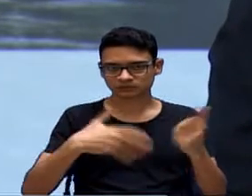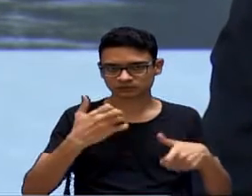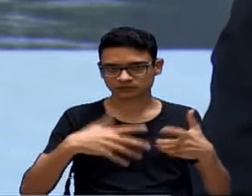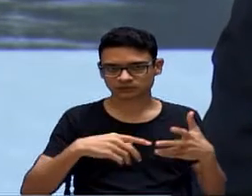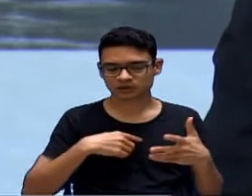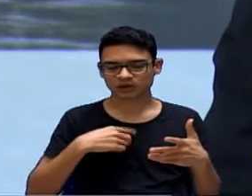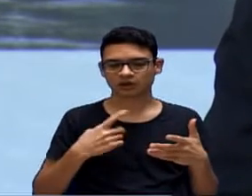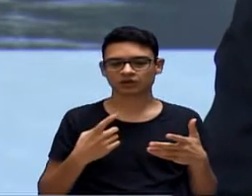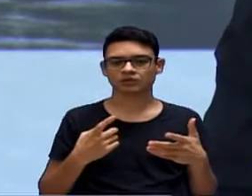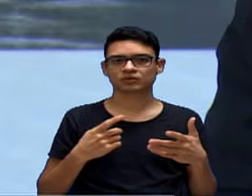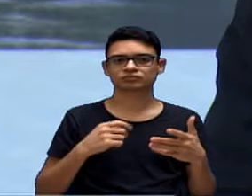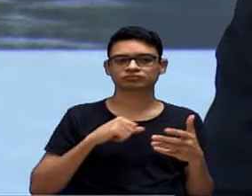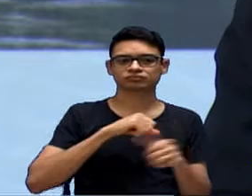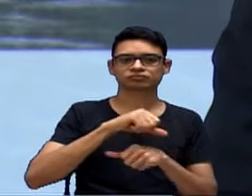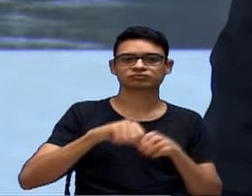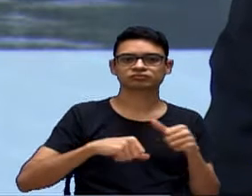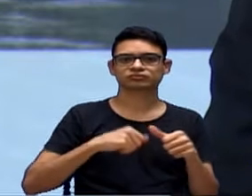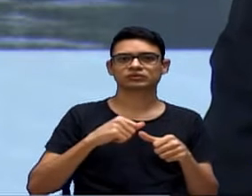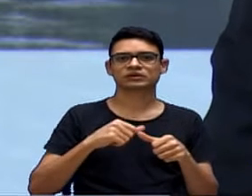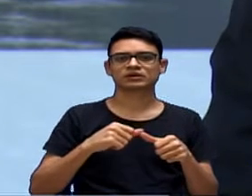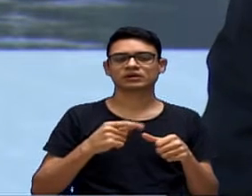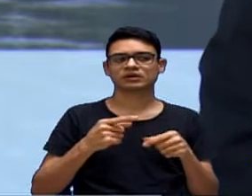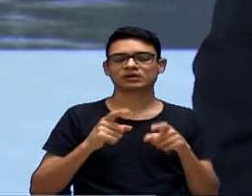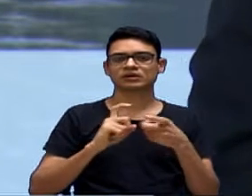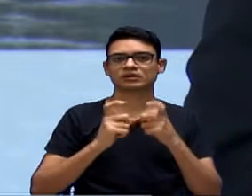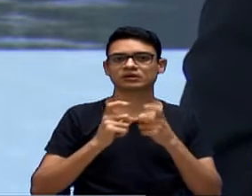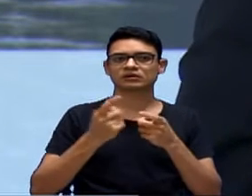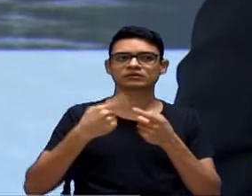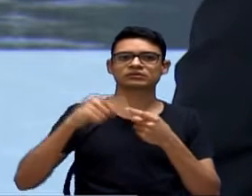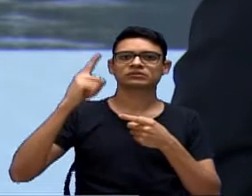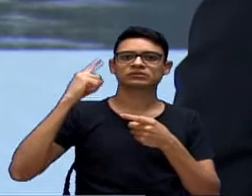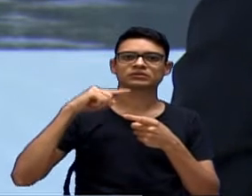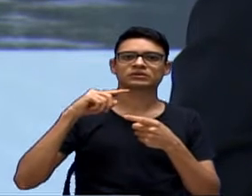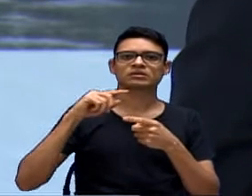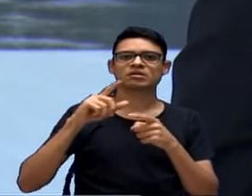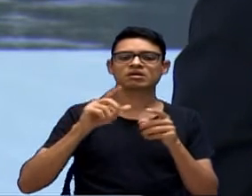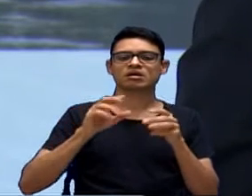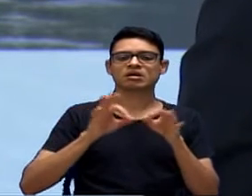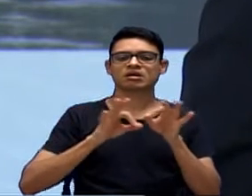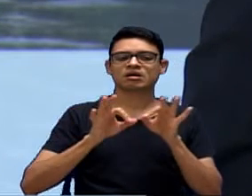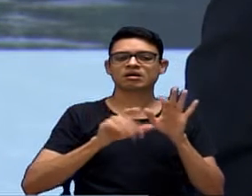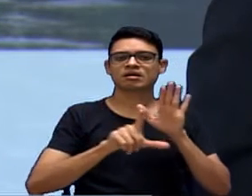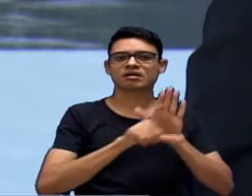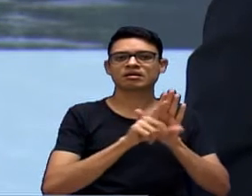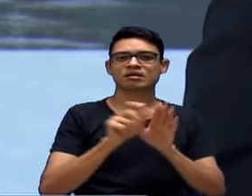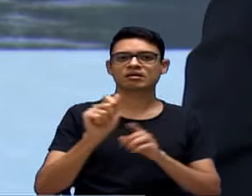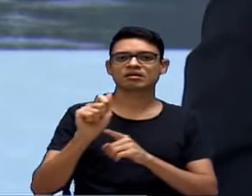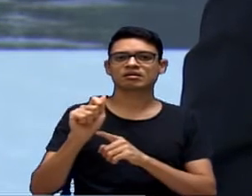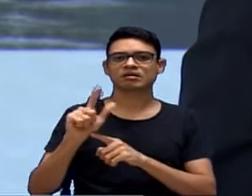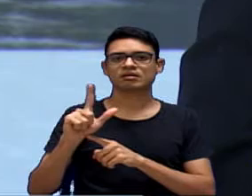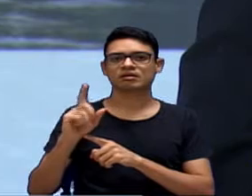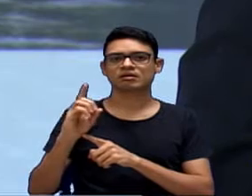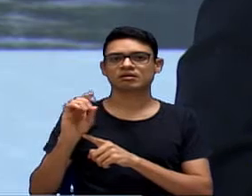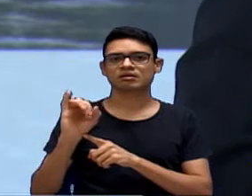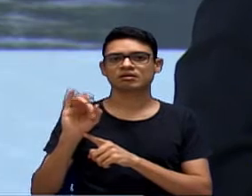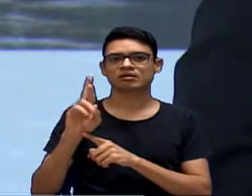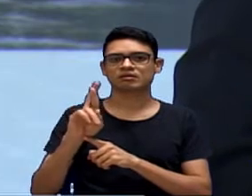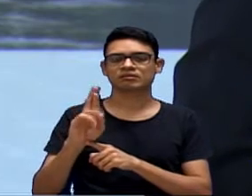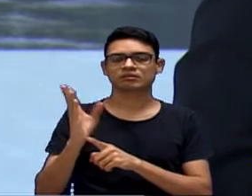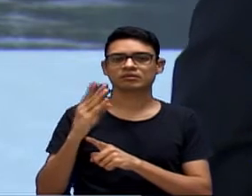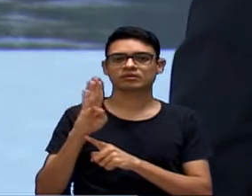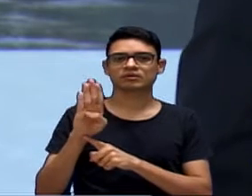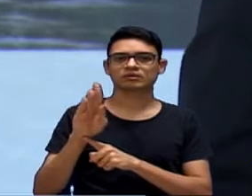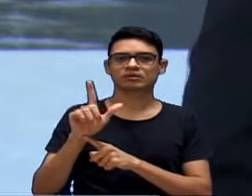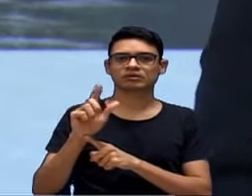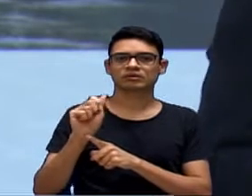na sessão passada referente à lei Aldir Blanc que é o auxílio emergencial aos os amigos que estão